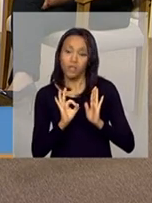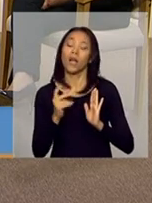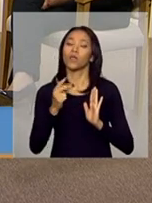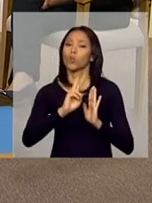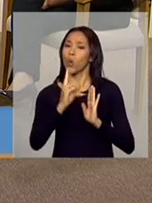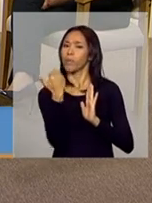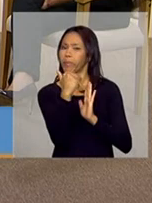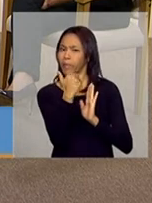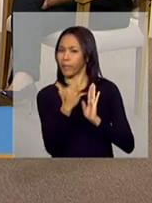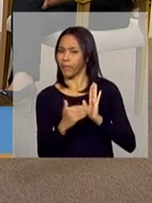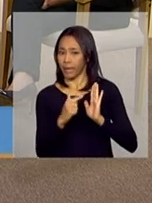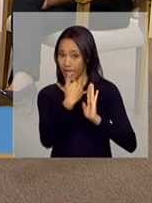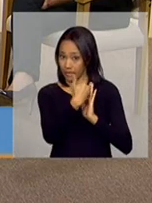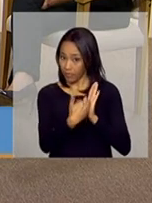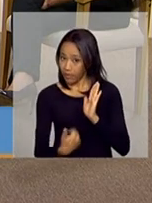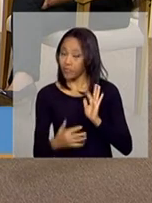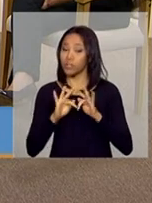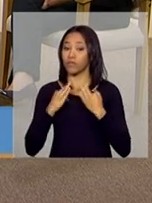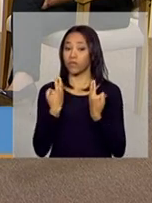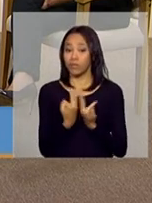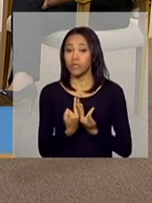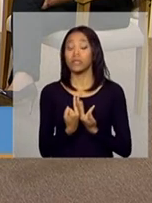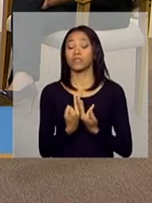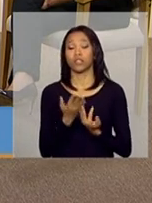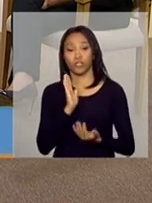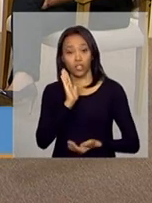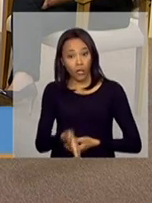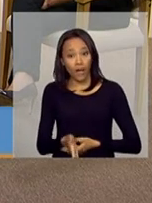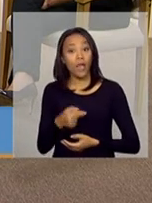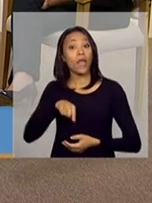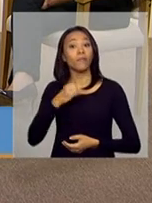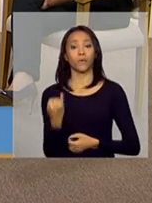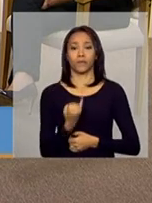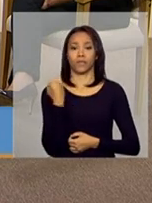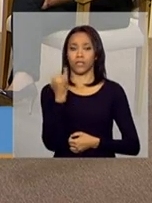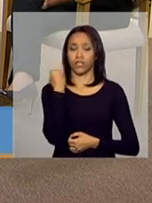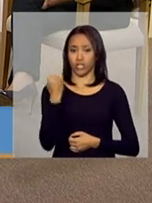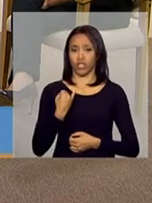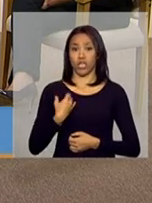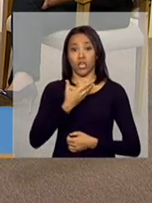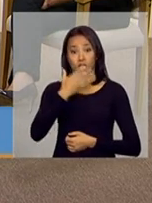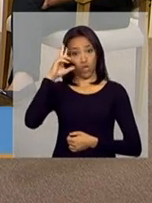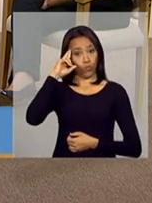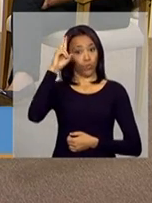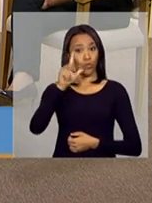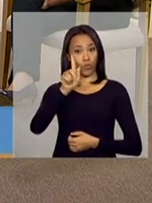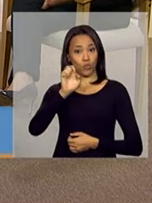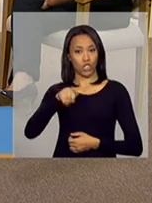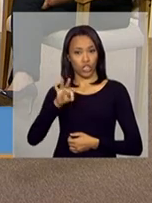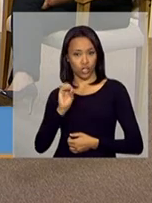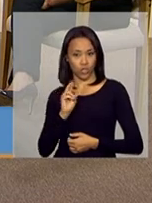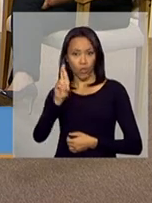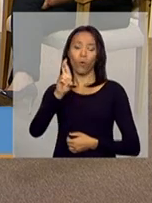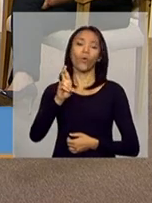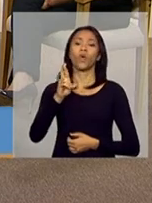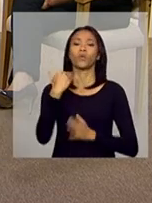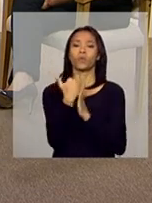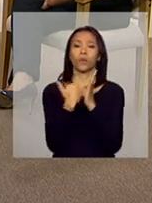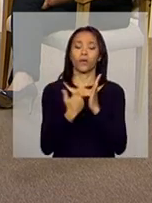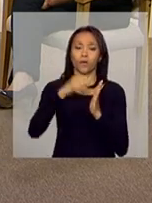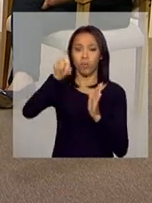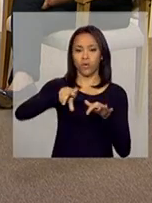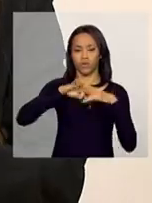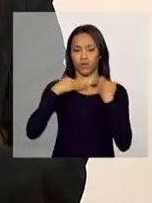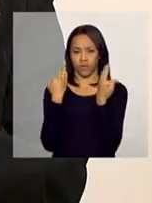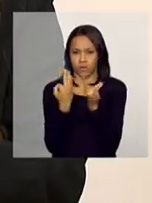assim que tiver acesso a essa lista de famílias em descumprimento, é importante que o gestor do programa Bolsa Família, responsável pelo programa